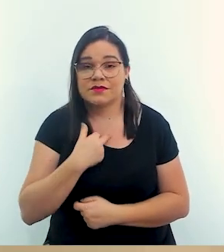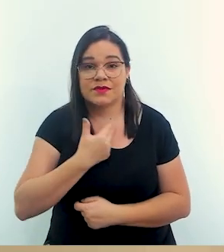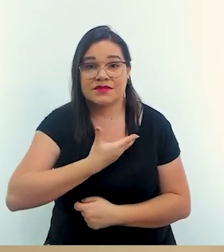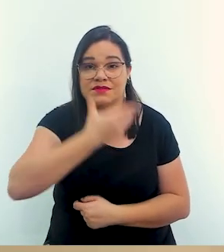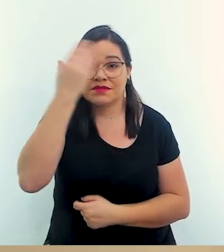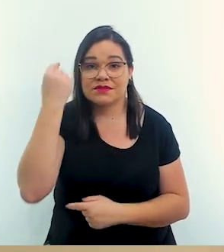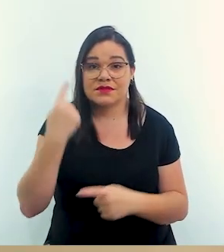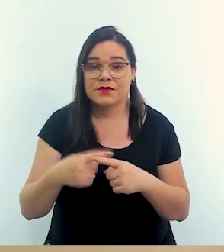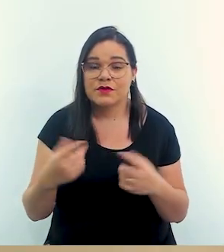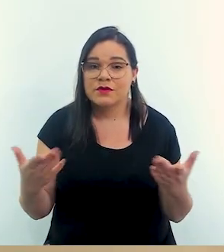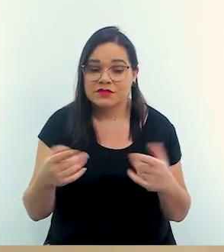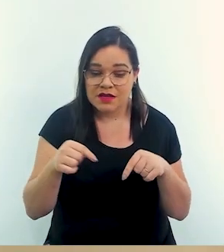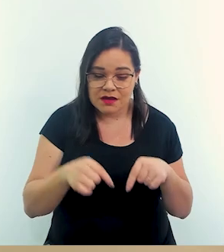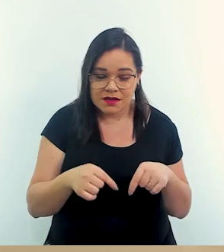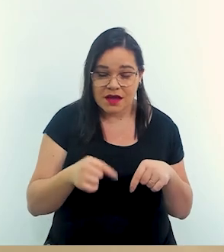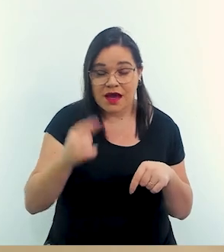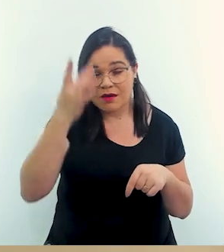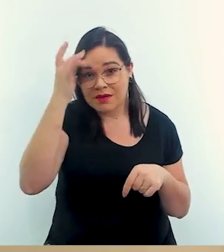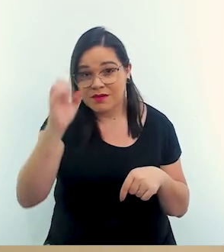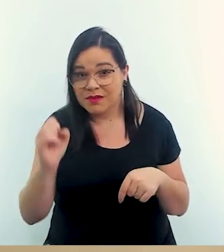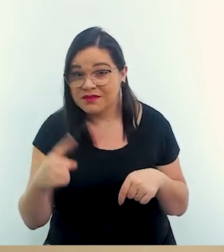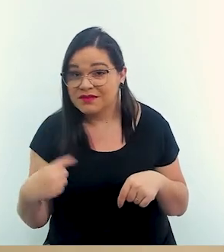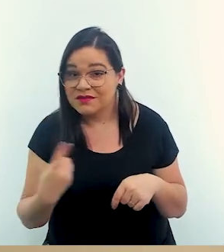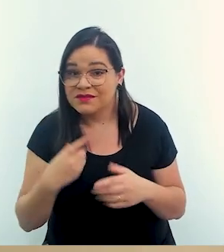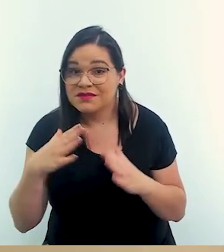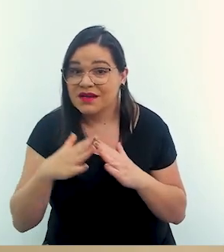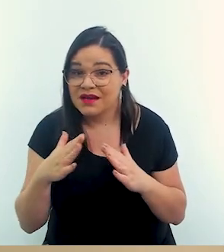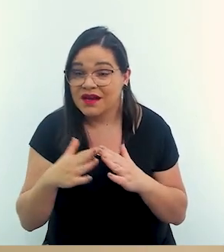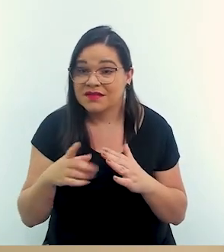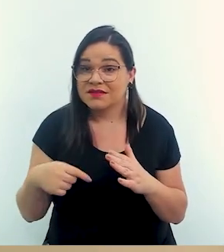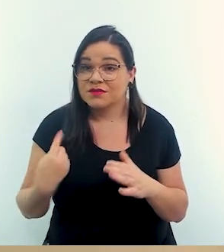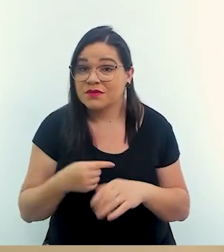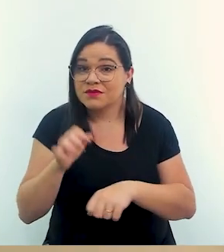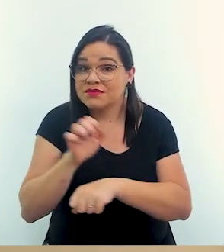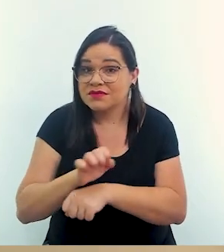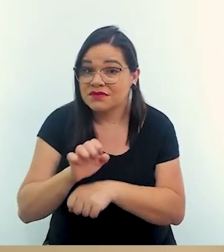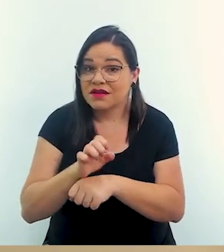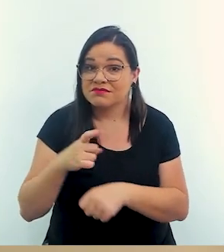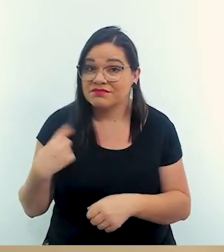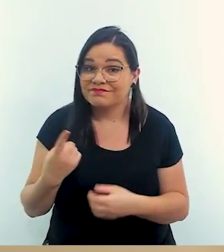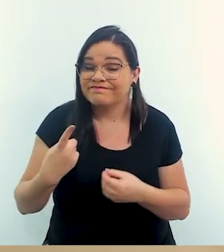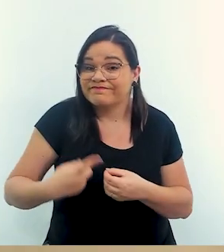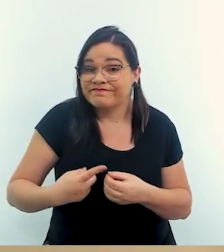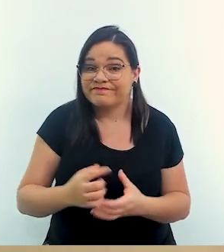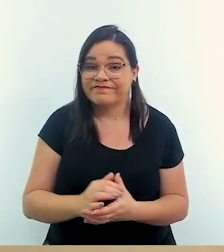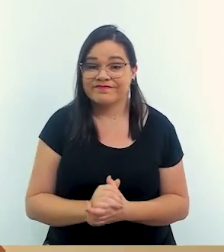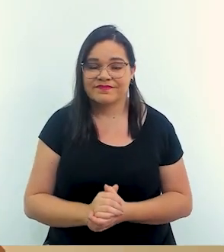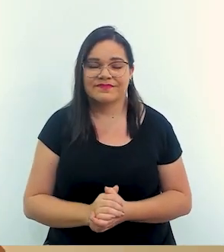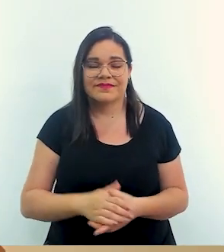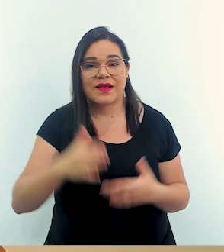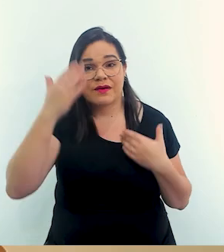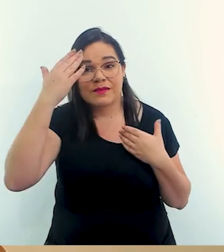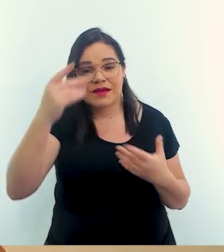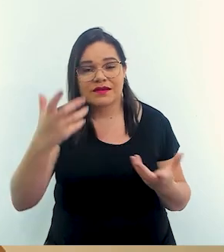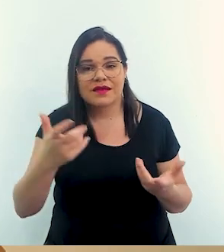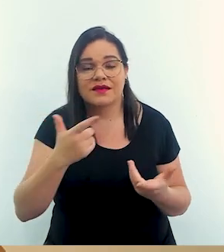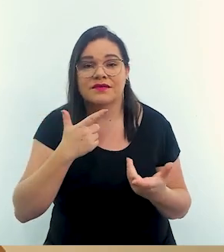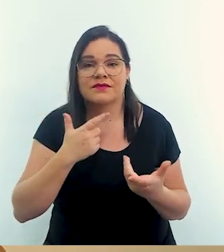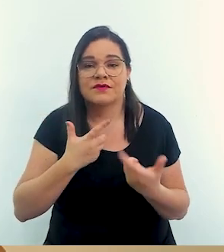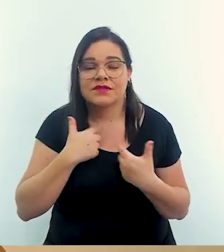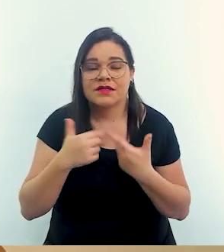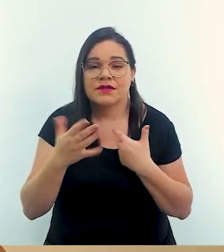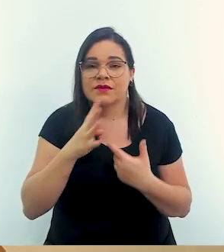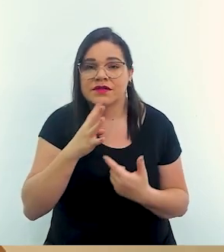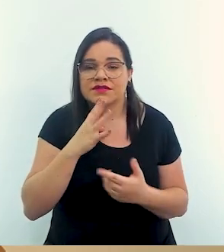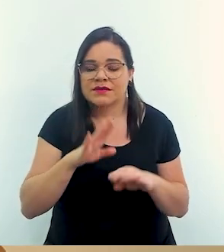não pode esquecer porque hoje está ali e amanhã pode ser na nossa casa no nosso estado na nossa cidade Lia muito obrigado então para quem quiser